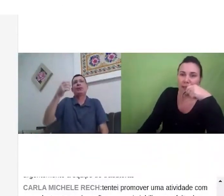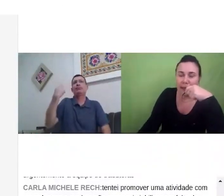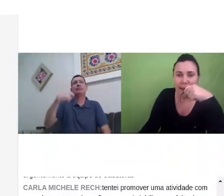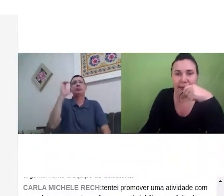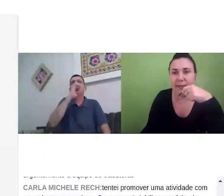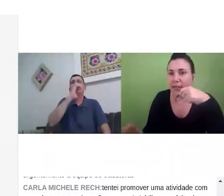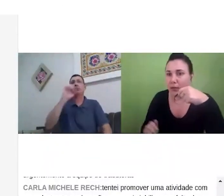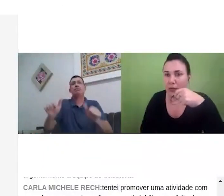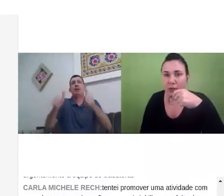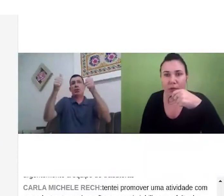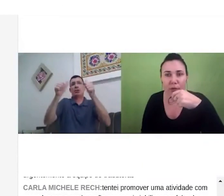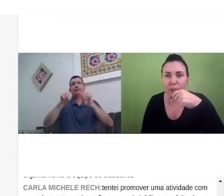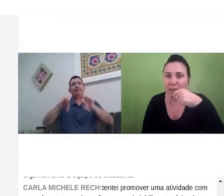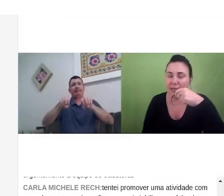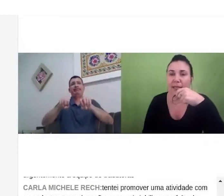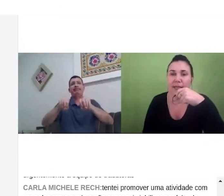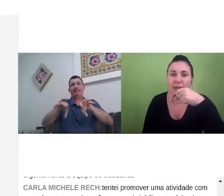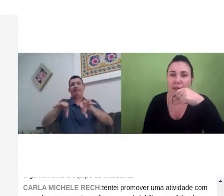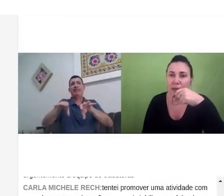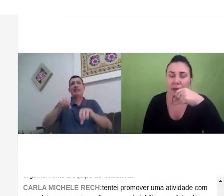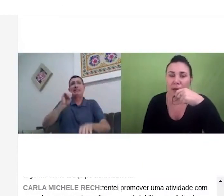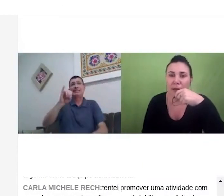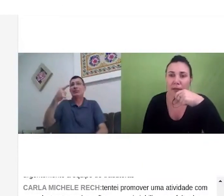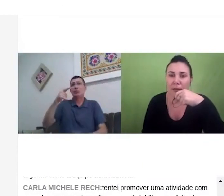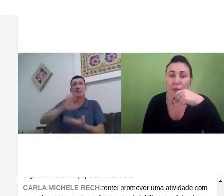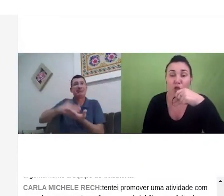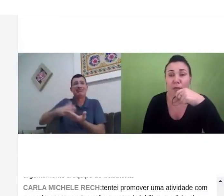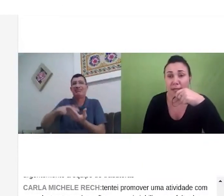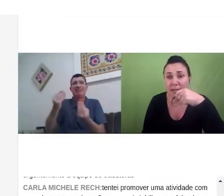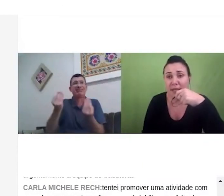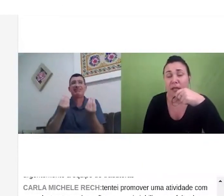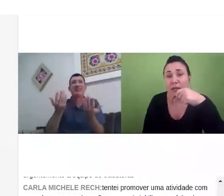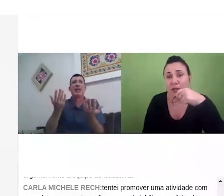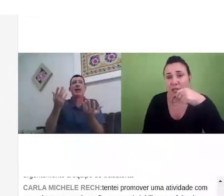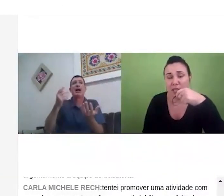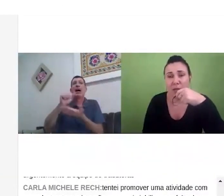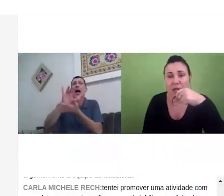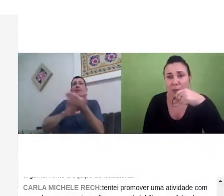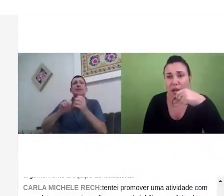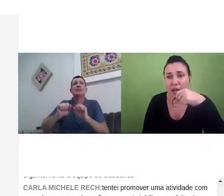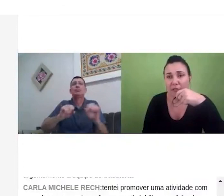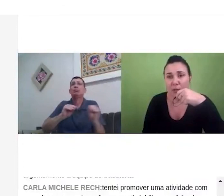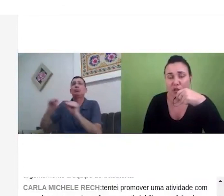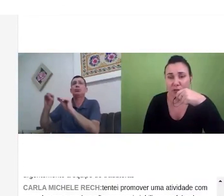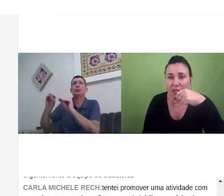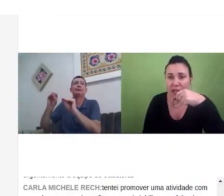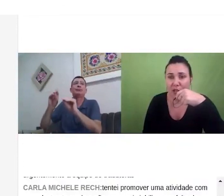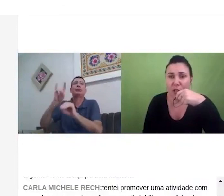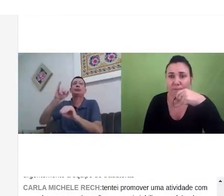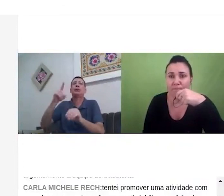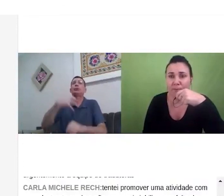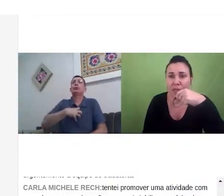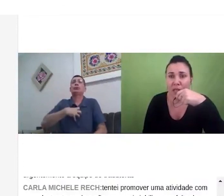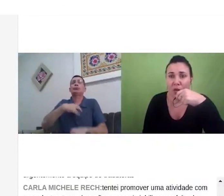defender uma tese ou quando precisa para quando a gente precisa muitas vezes para elaborar fazer uma atividade